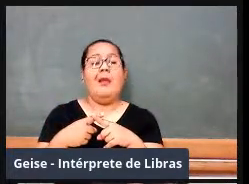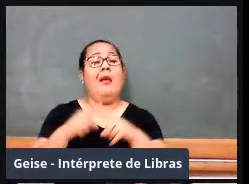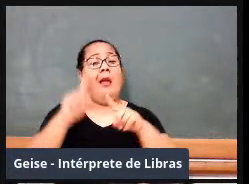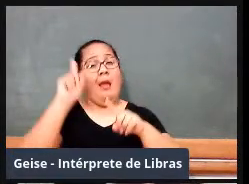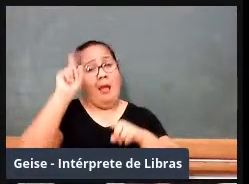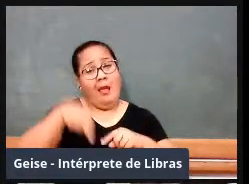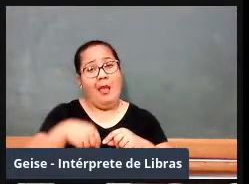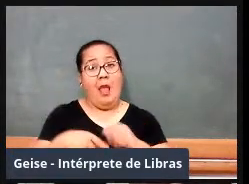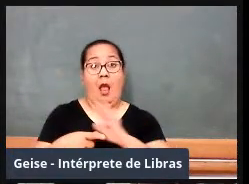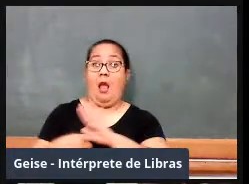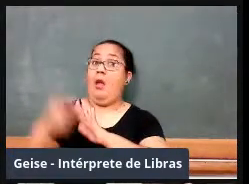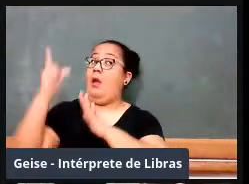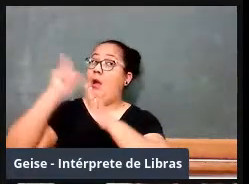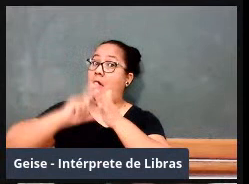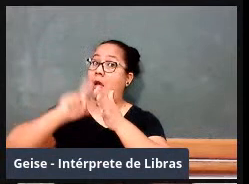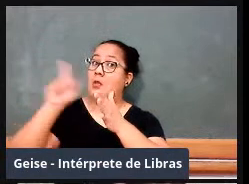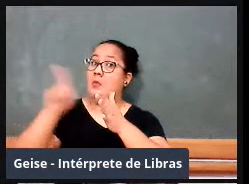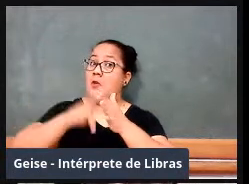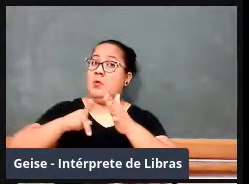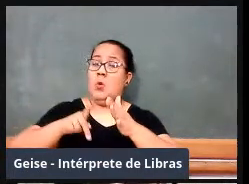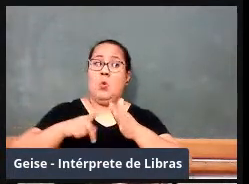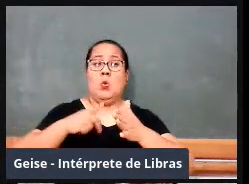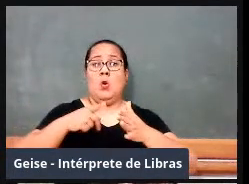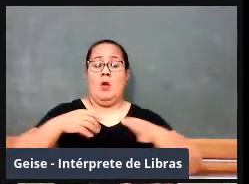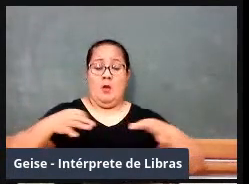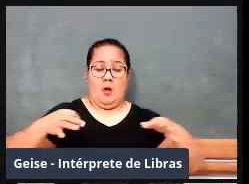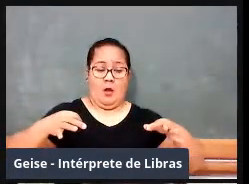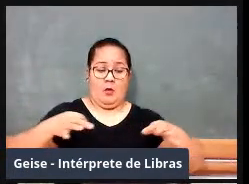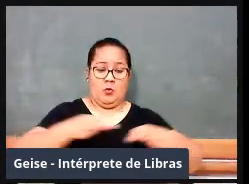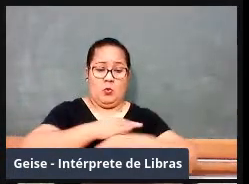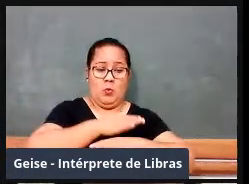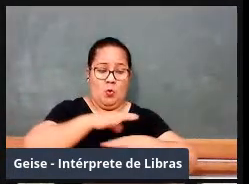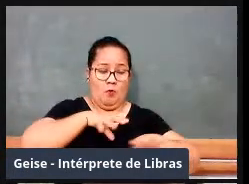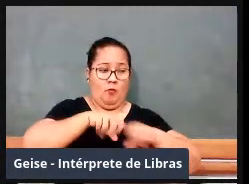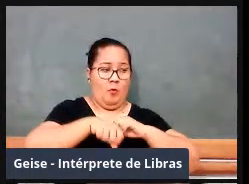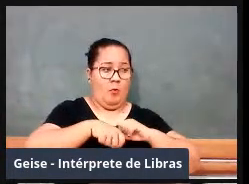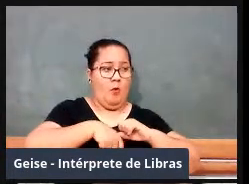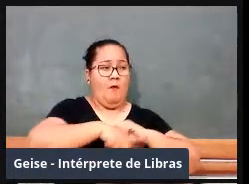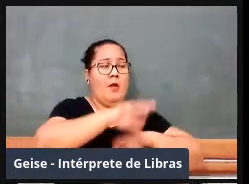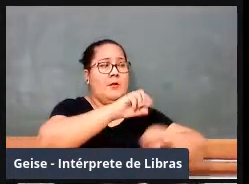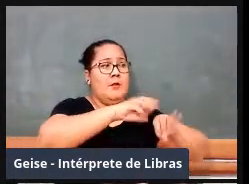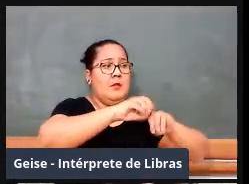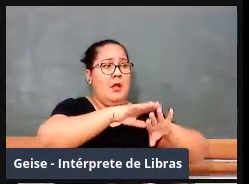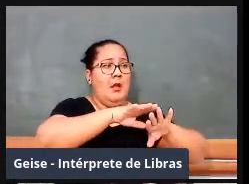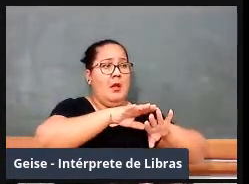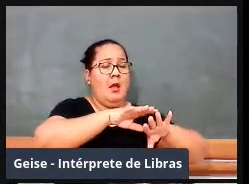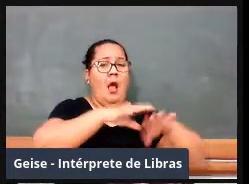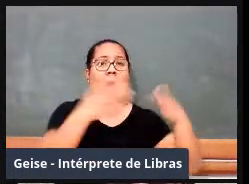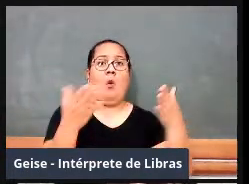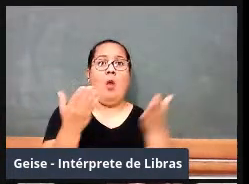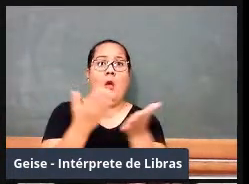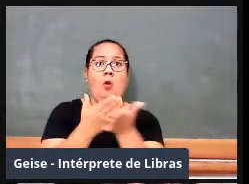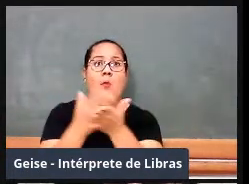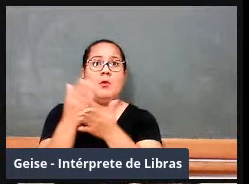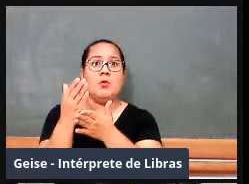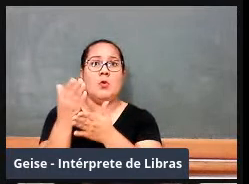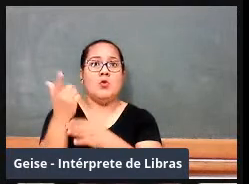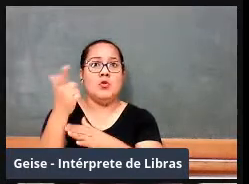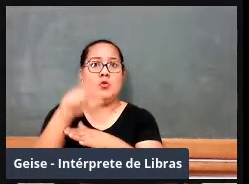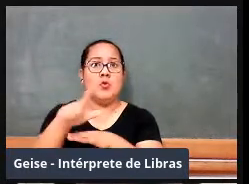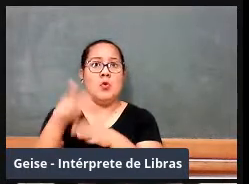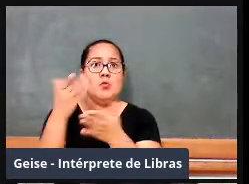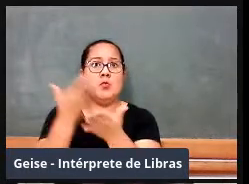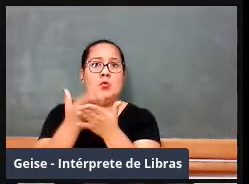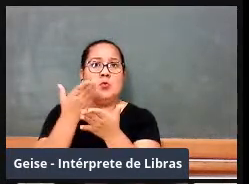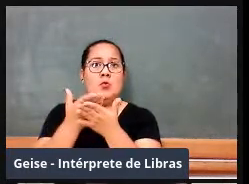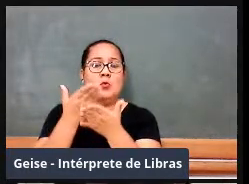o professor se formou vai dar aula acabou, tá formado. Agora, nesse período aparece a ideia de formação continuada,